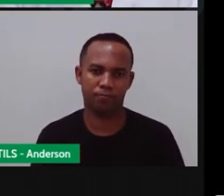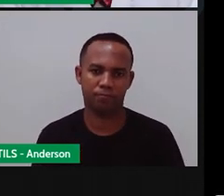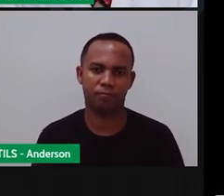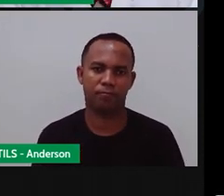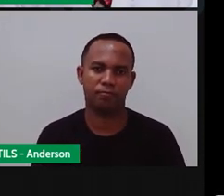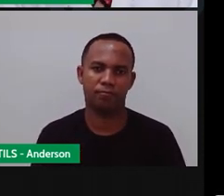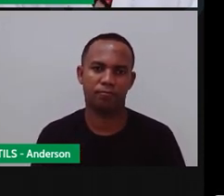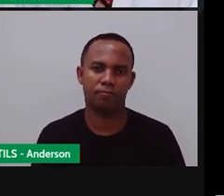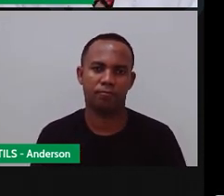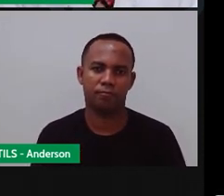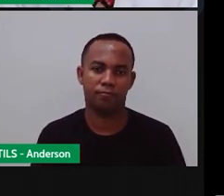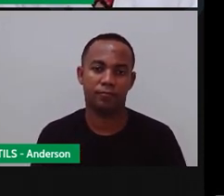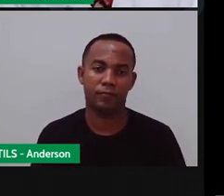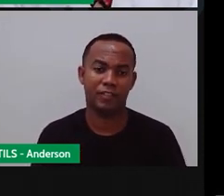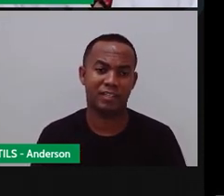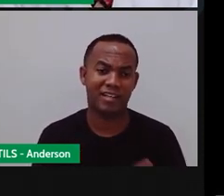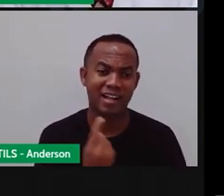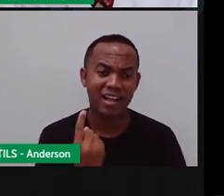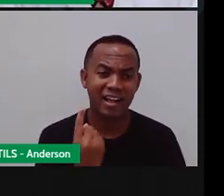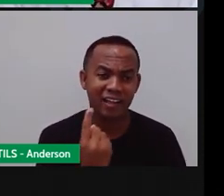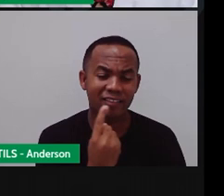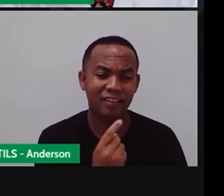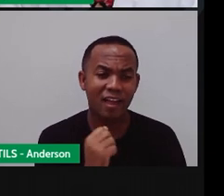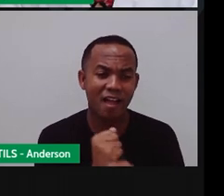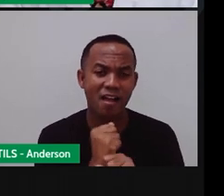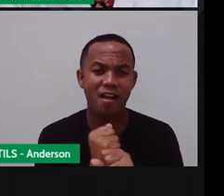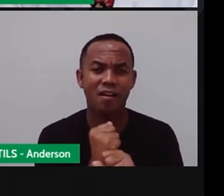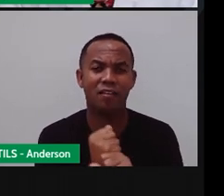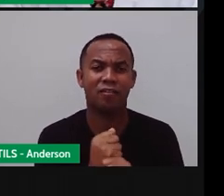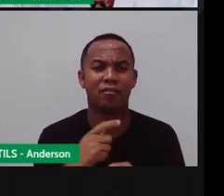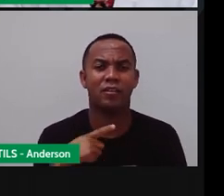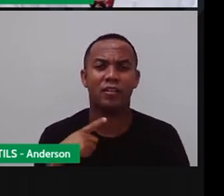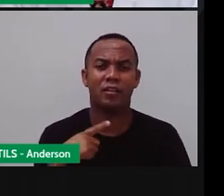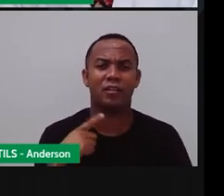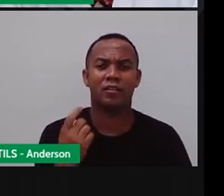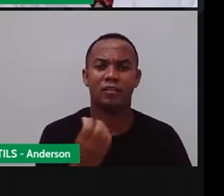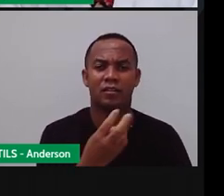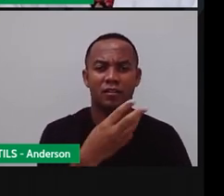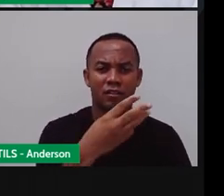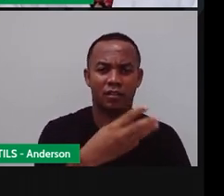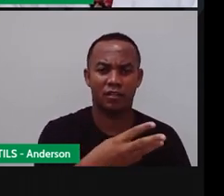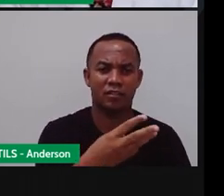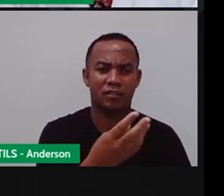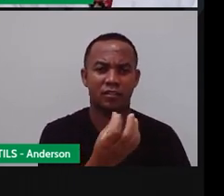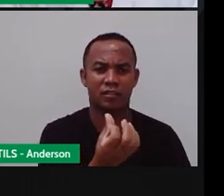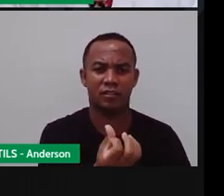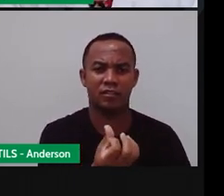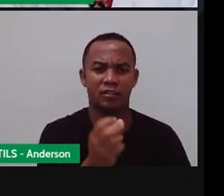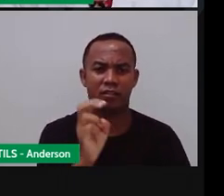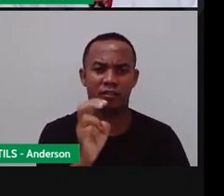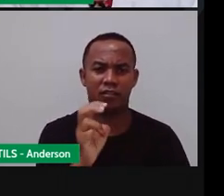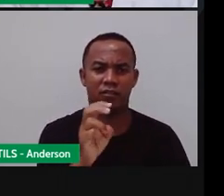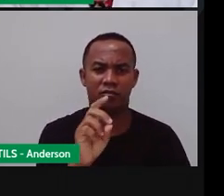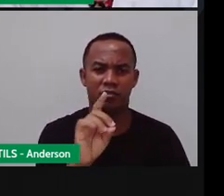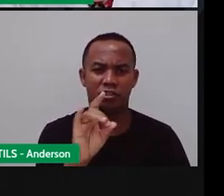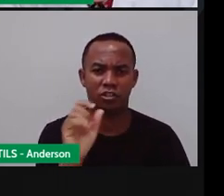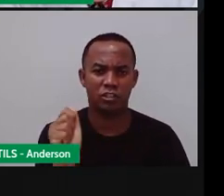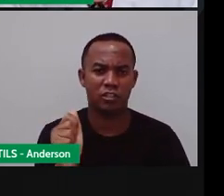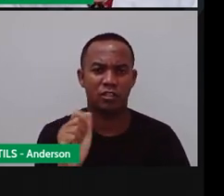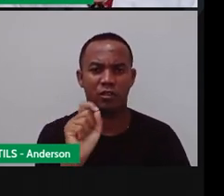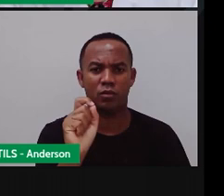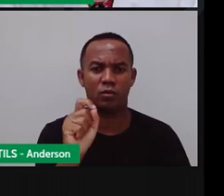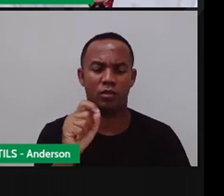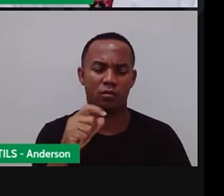Bom cada ano tem 365 dias e quando o planeta dá uma volta